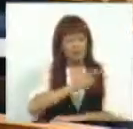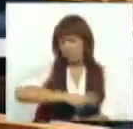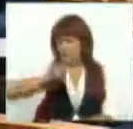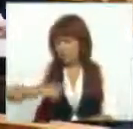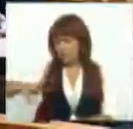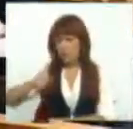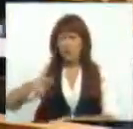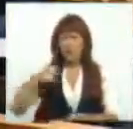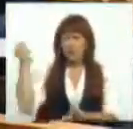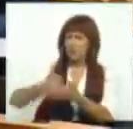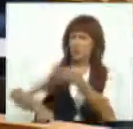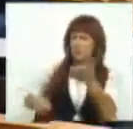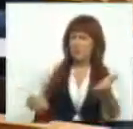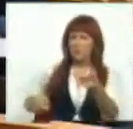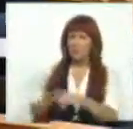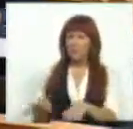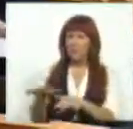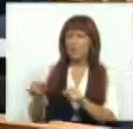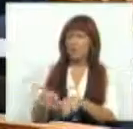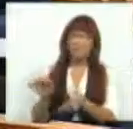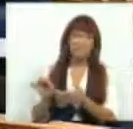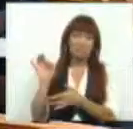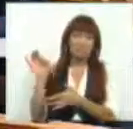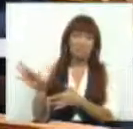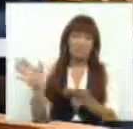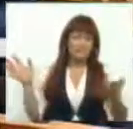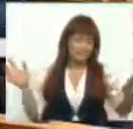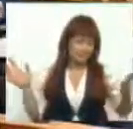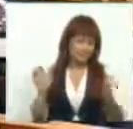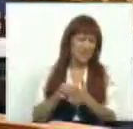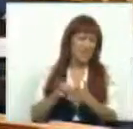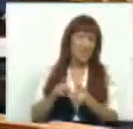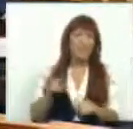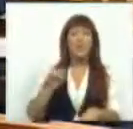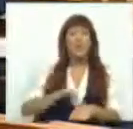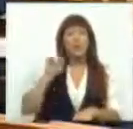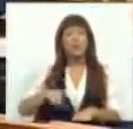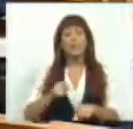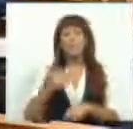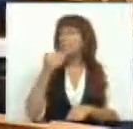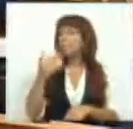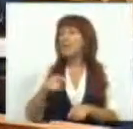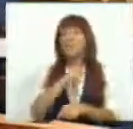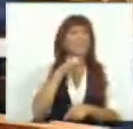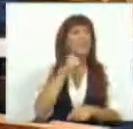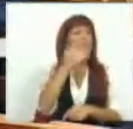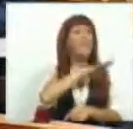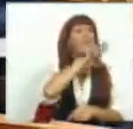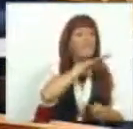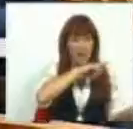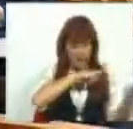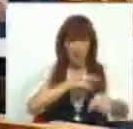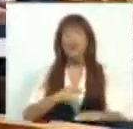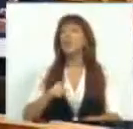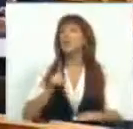sejam tributados de forma simbólica. Isto é, no momento em que não só se pedem sacrifícios às famílias,